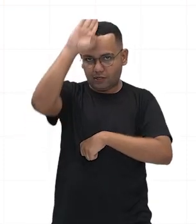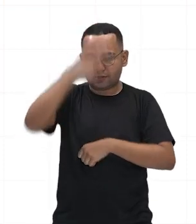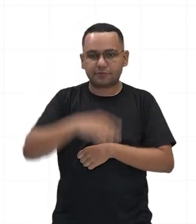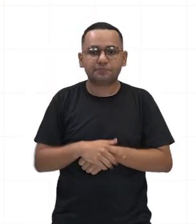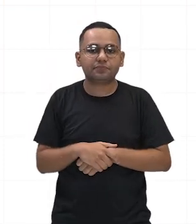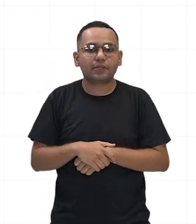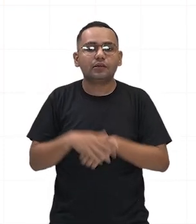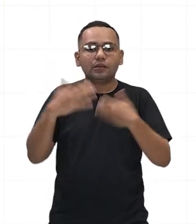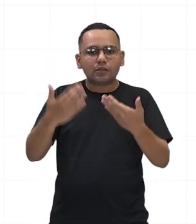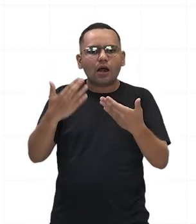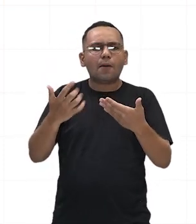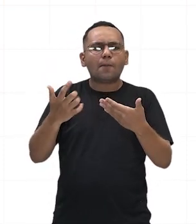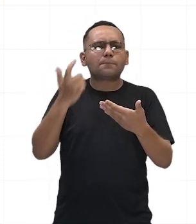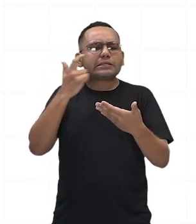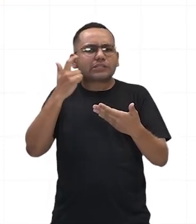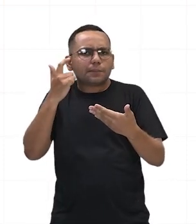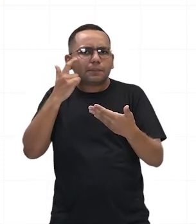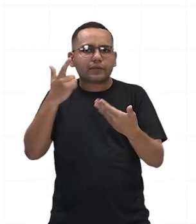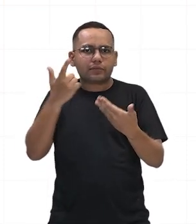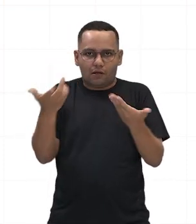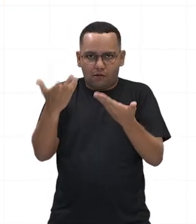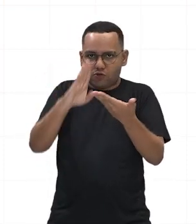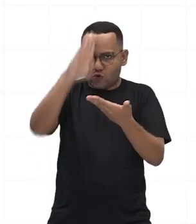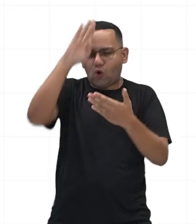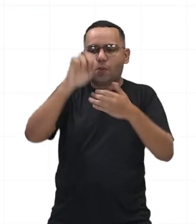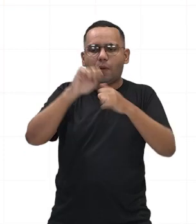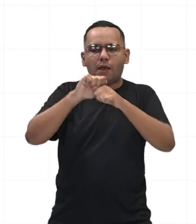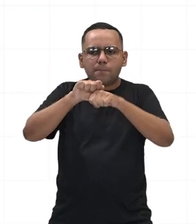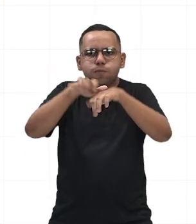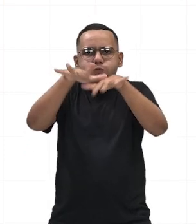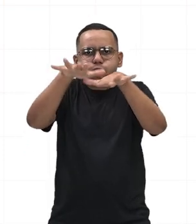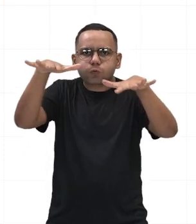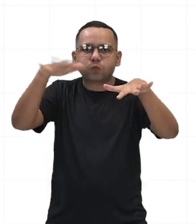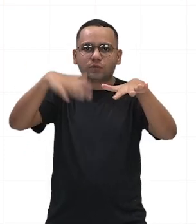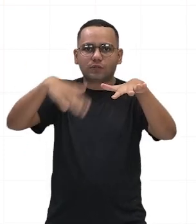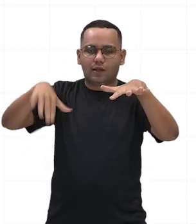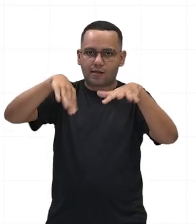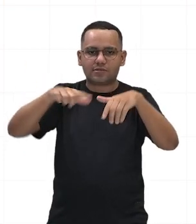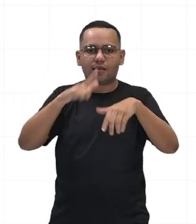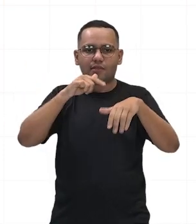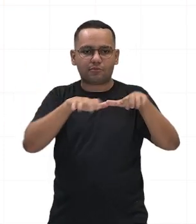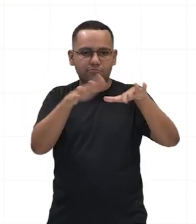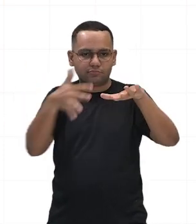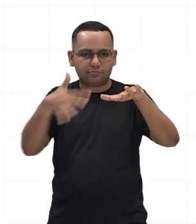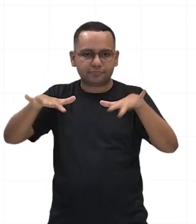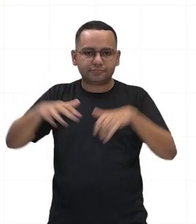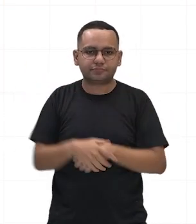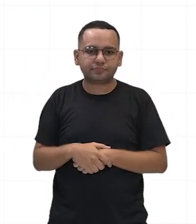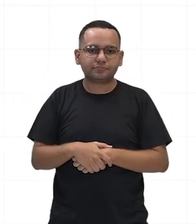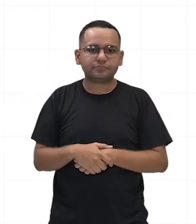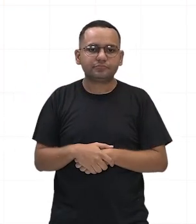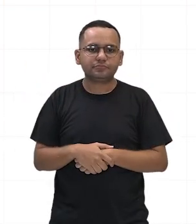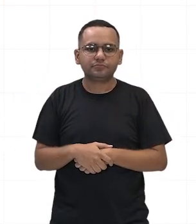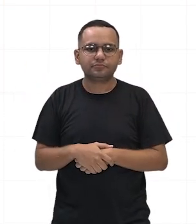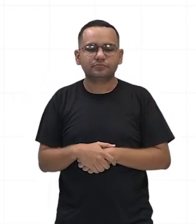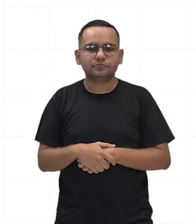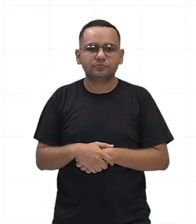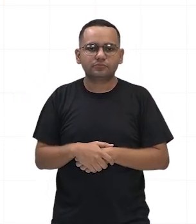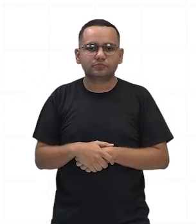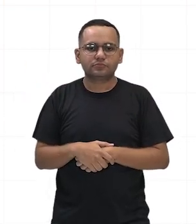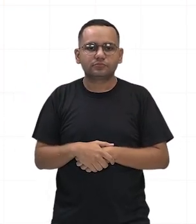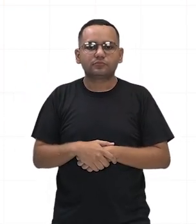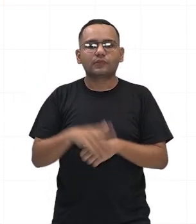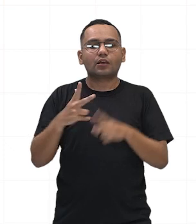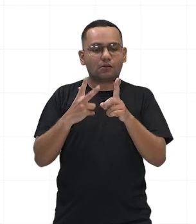Oriental e, nos séculos seguintes, conquistou os reinos helenísticos da Macedônia, da Síria,